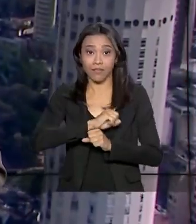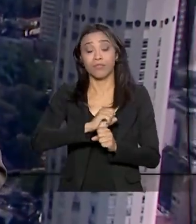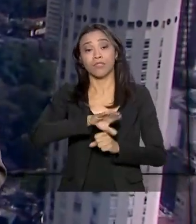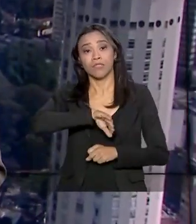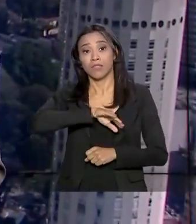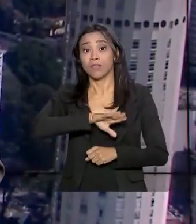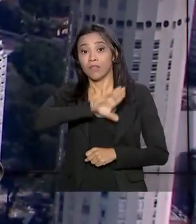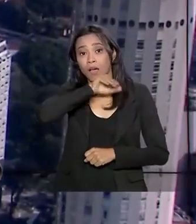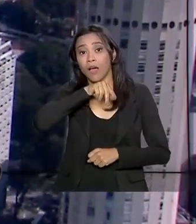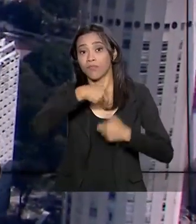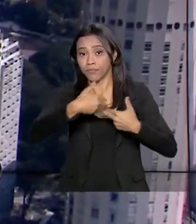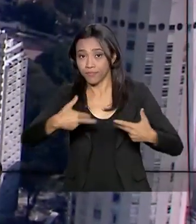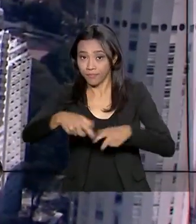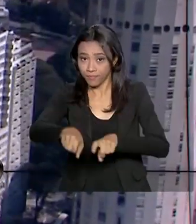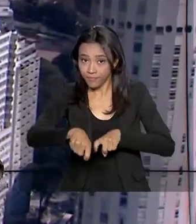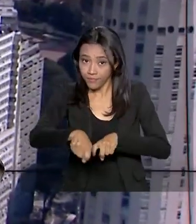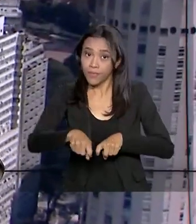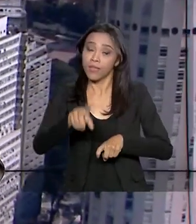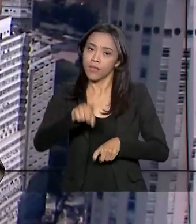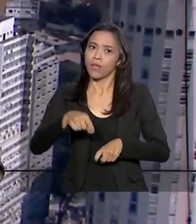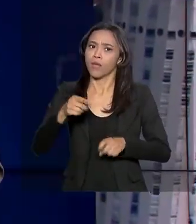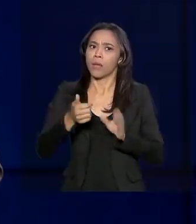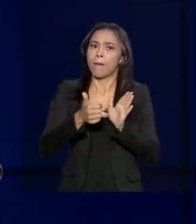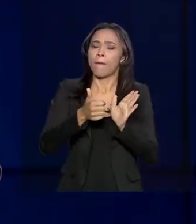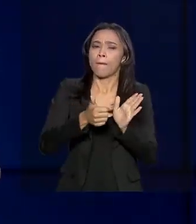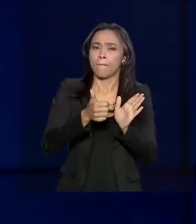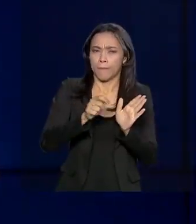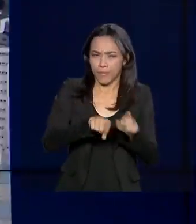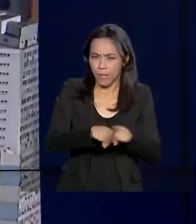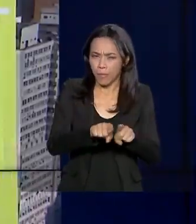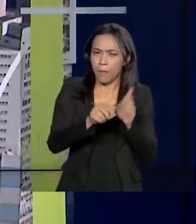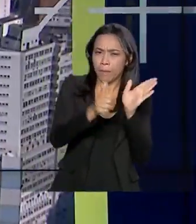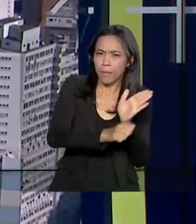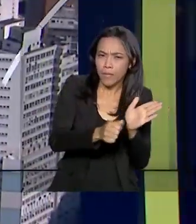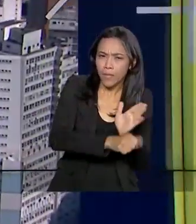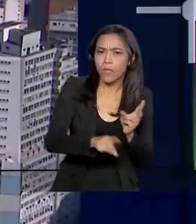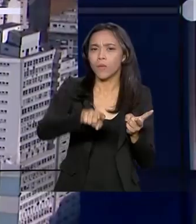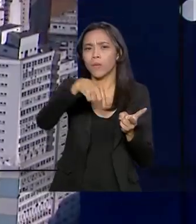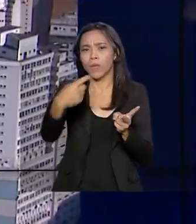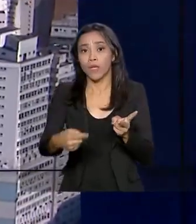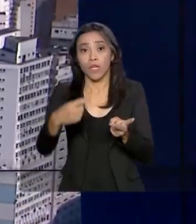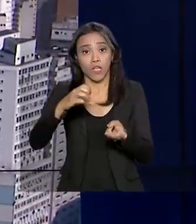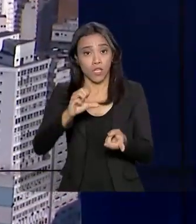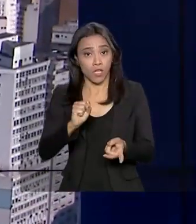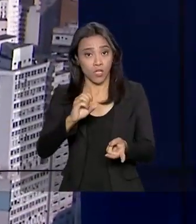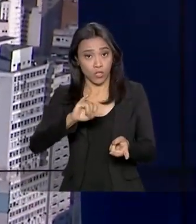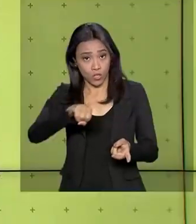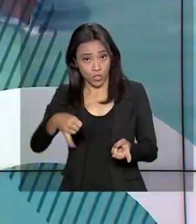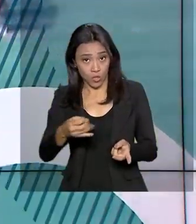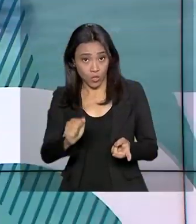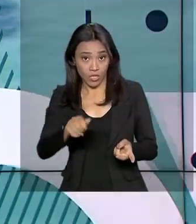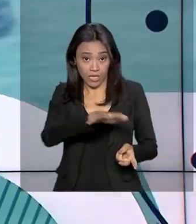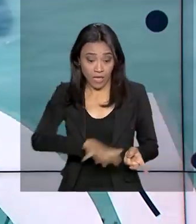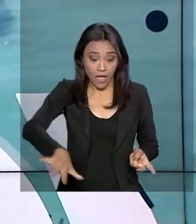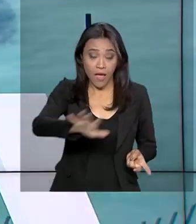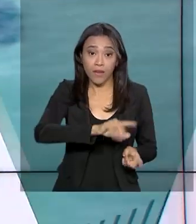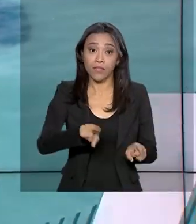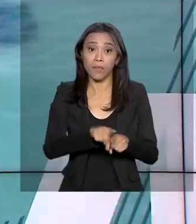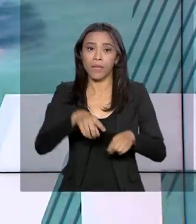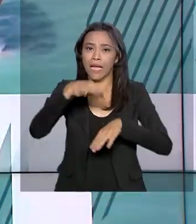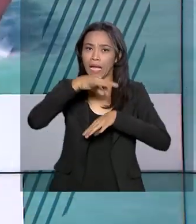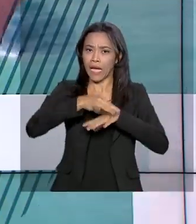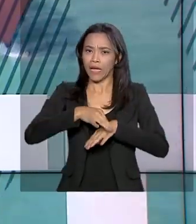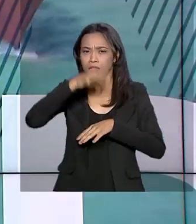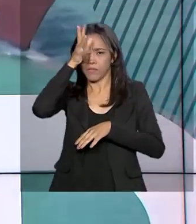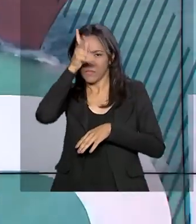lavouras, chama a atenção o desempenho do milho, atividade mais importante depois da soja. Na pecuária, destaque para carne